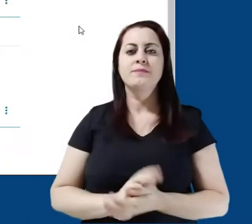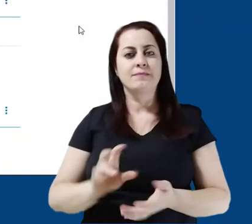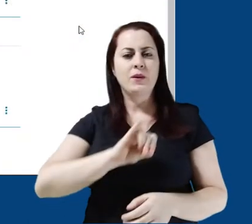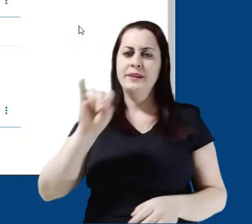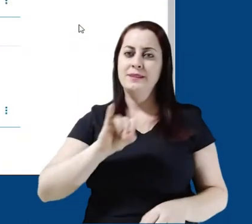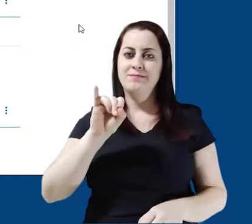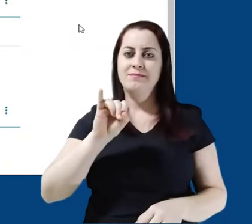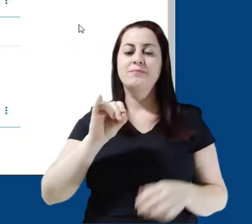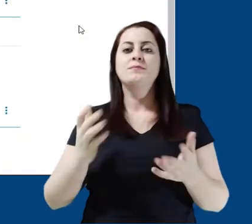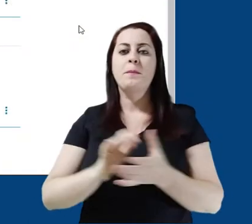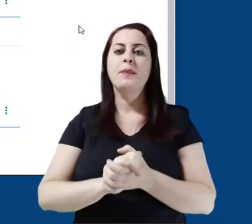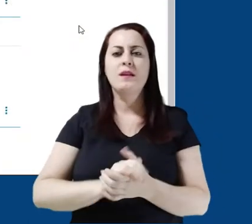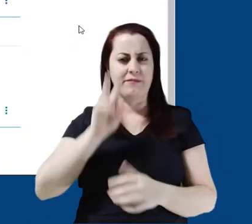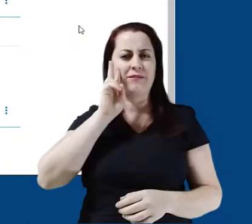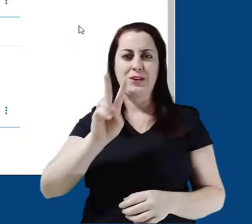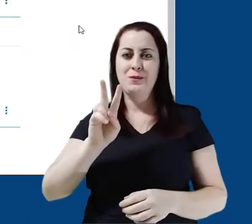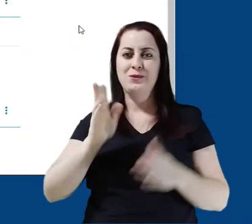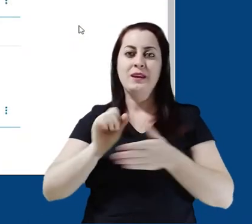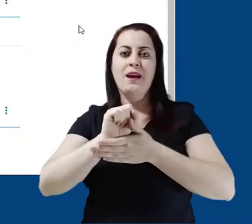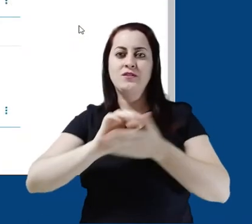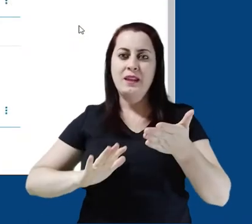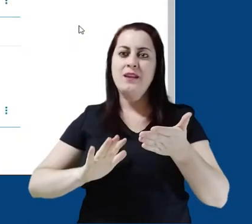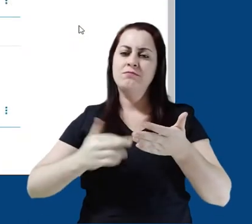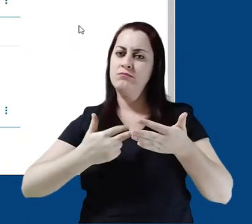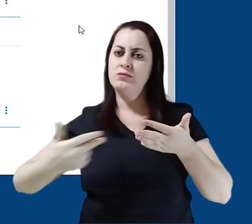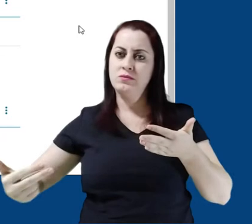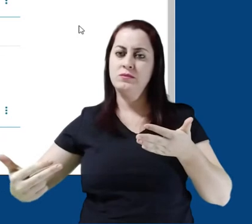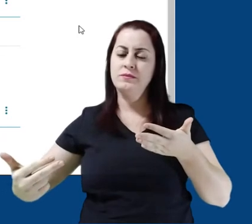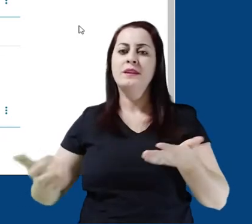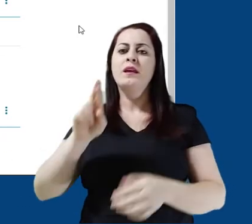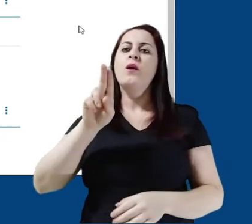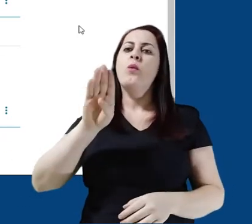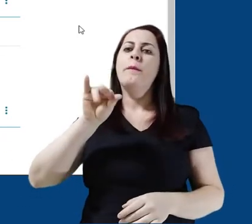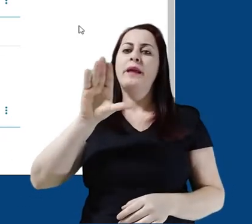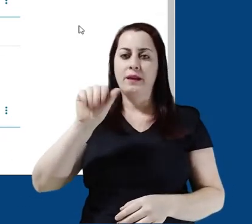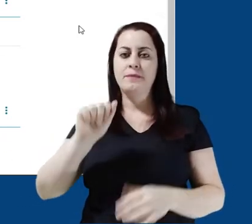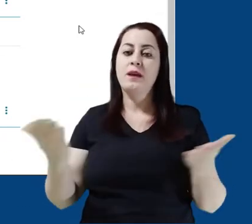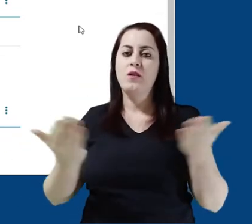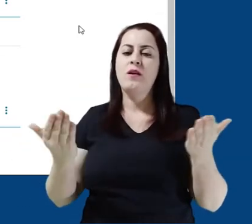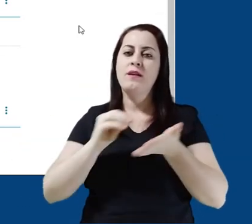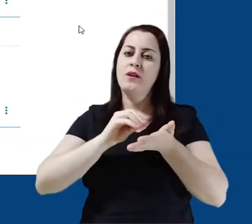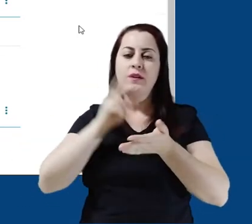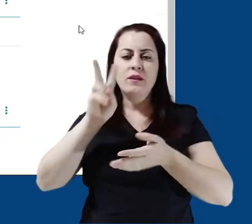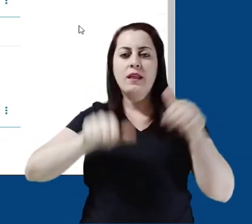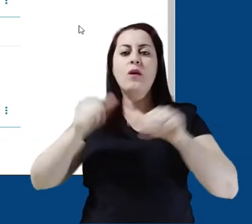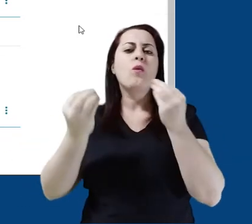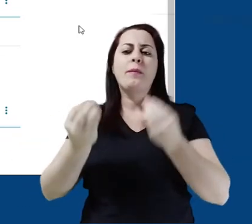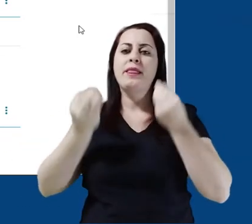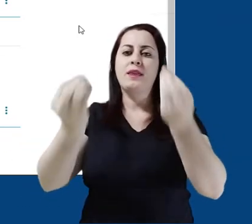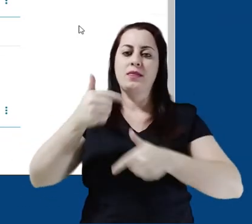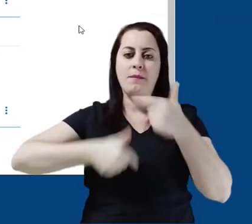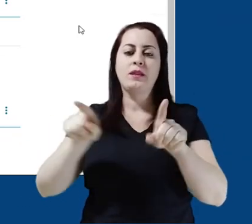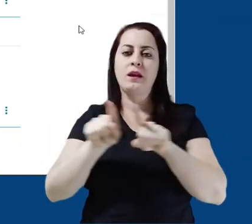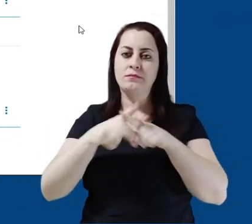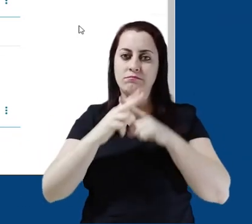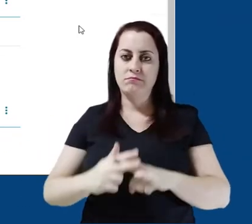Olá! Pessoal, já vimos um pouco sobre as atividades em si e sobre as rubricas. Agora falta analisarmos um pouco mais sobre a entrega de trabalhos e